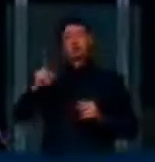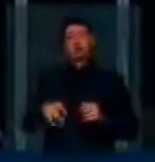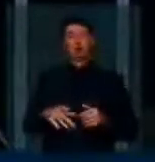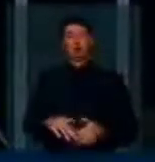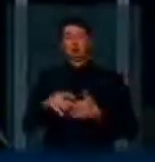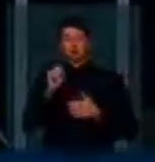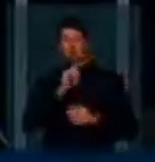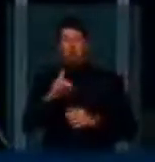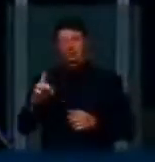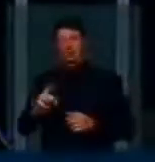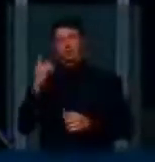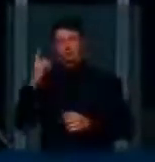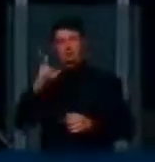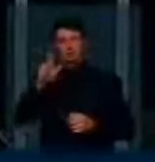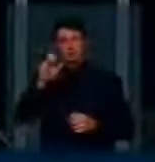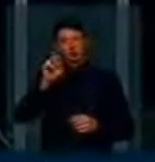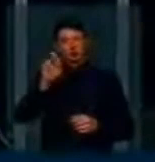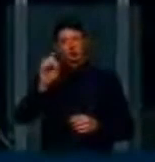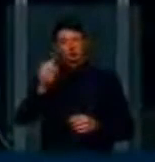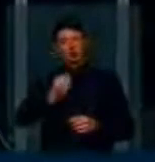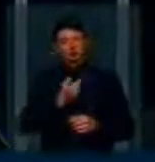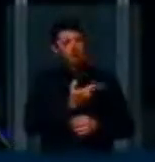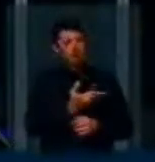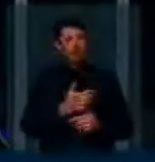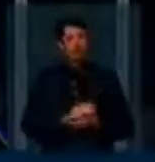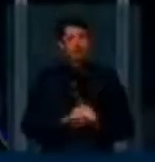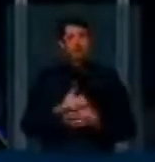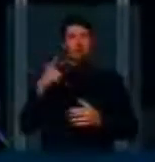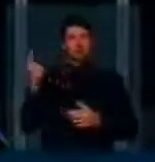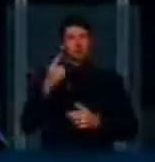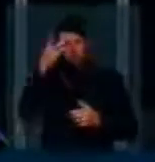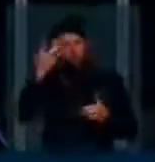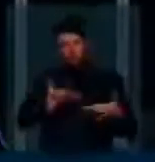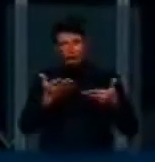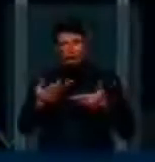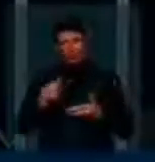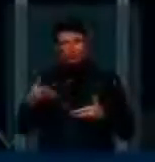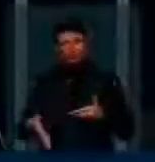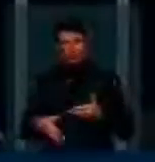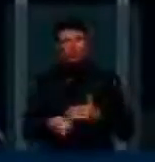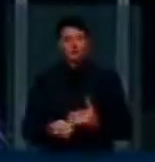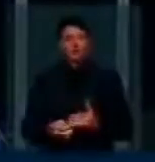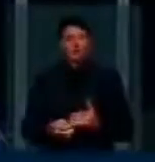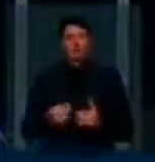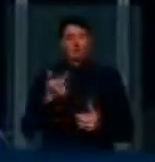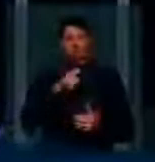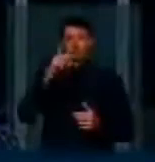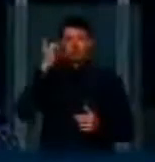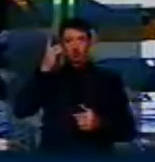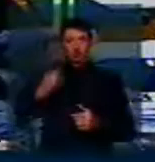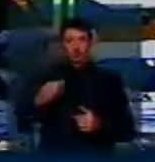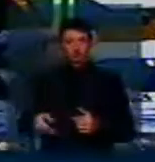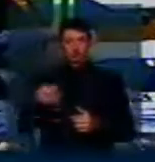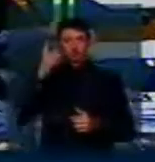deputado Paulo Henrique Lustosa, a mesa também dos trabalhos, todos os convidados aqui presentes, os demais parlamentares também,